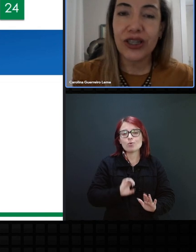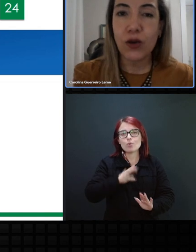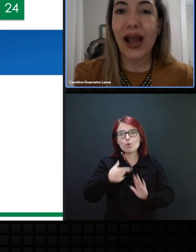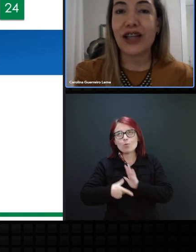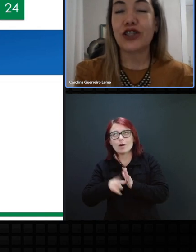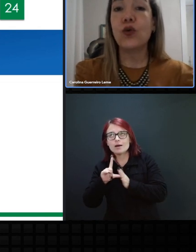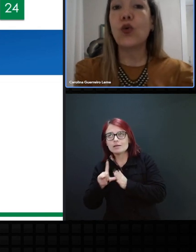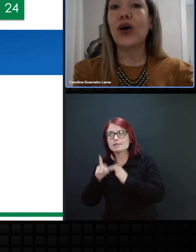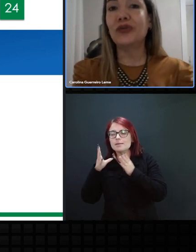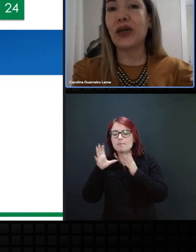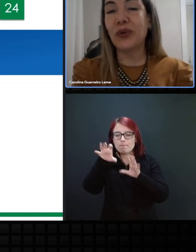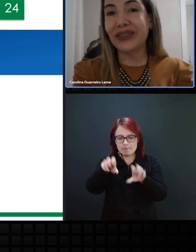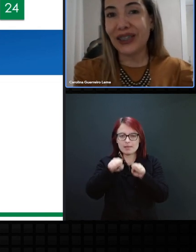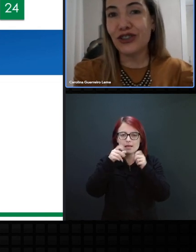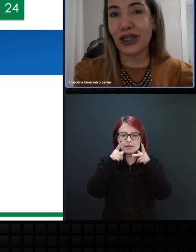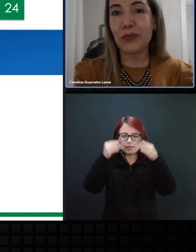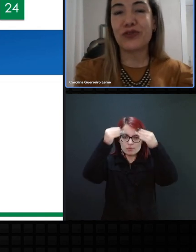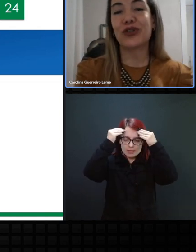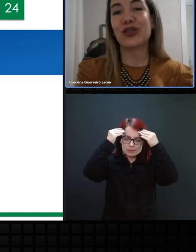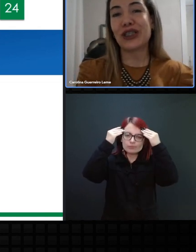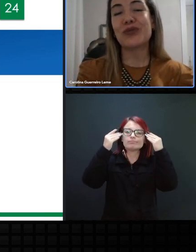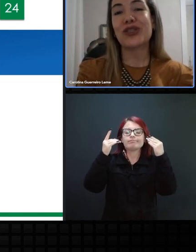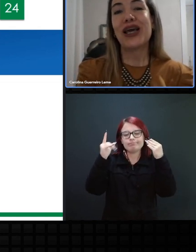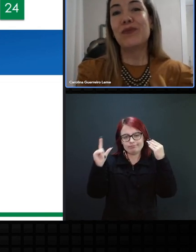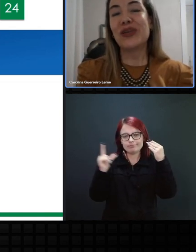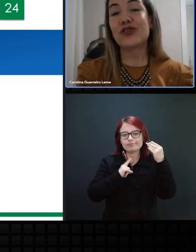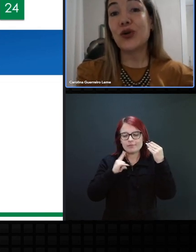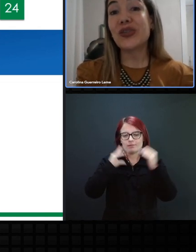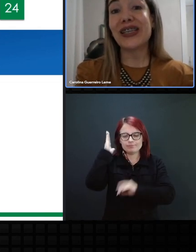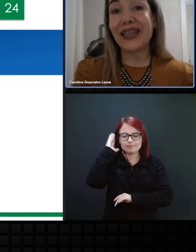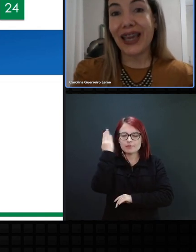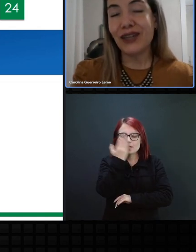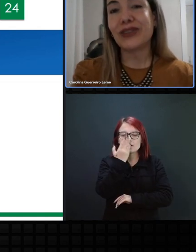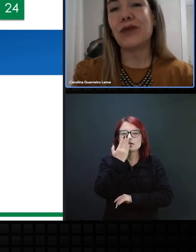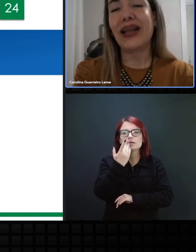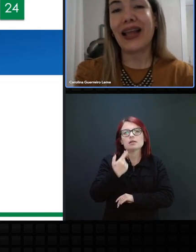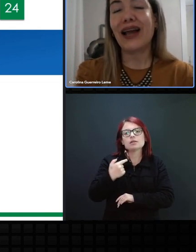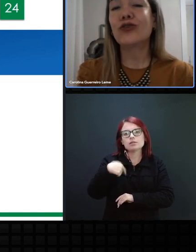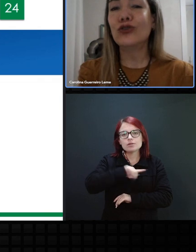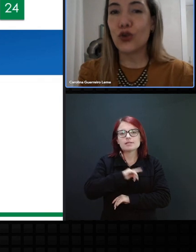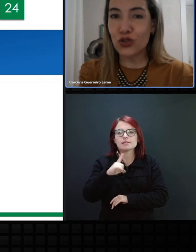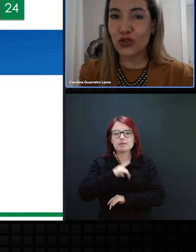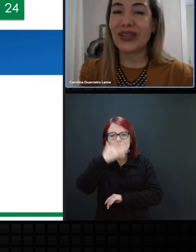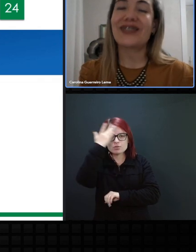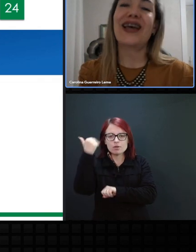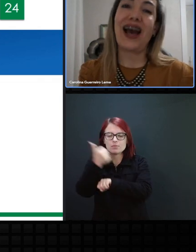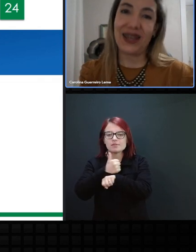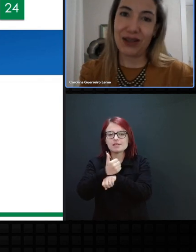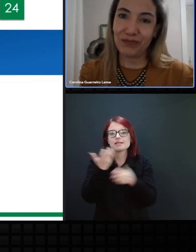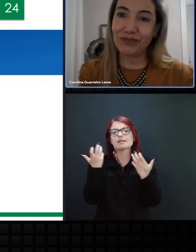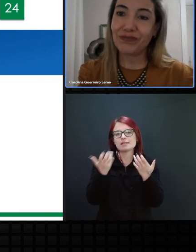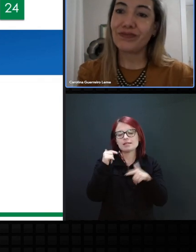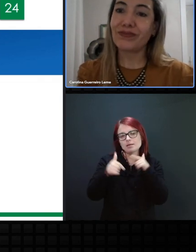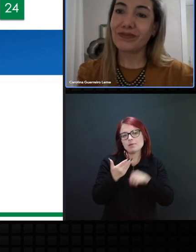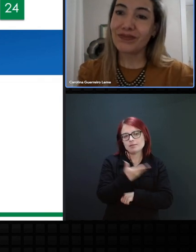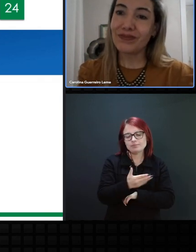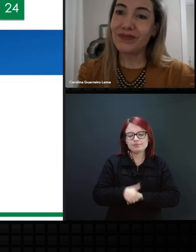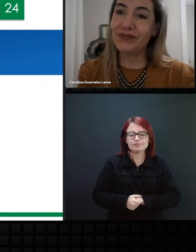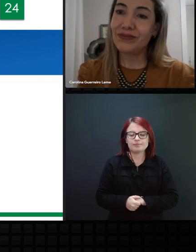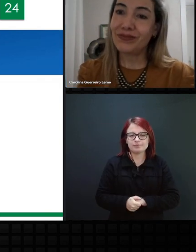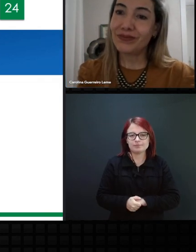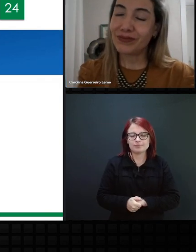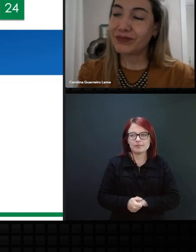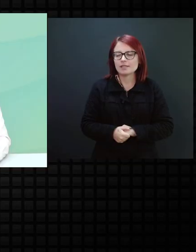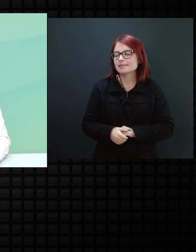aquisição de linguagem. O quanto é importante, né, professor, nós temos pessoas que queiram trabalhar conosco nessa área. Com